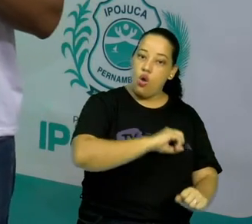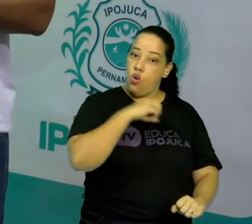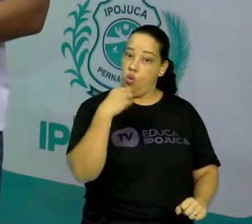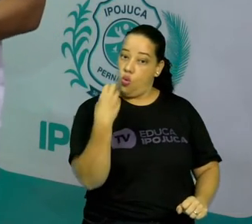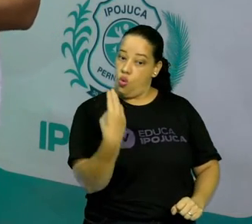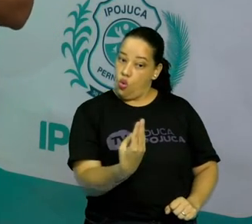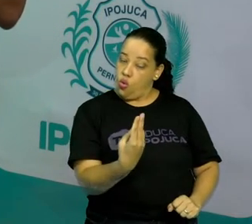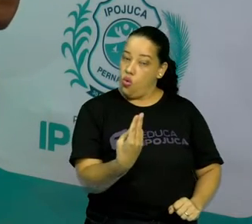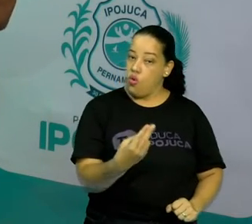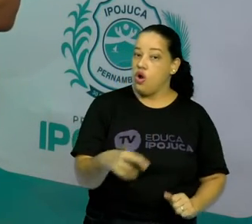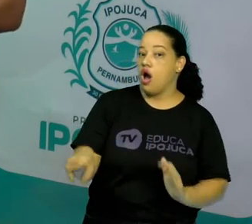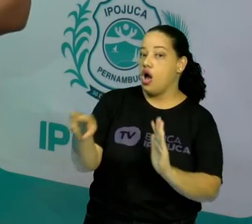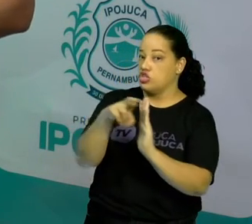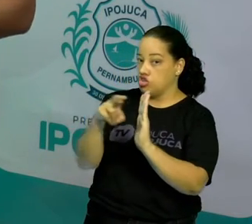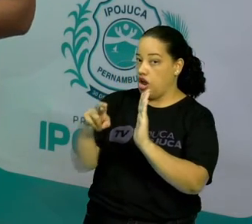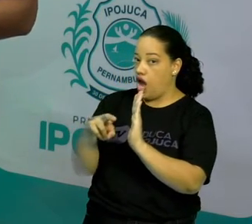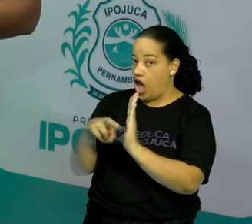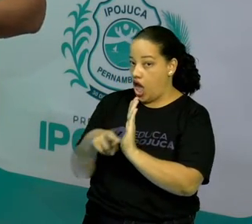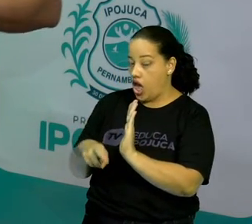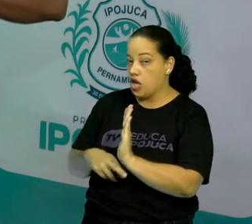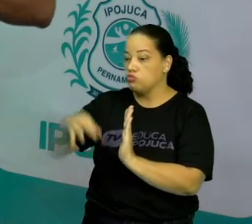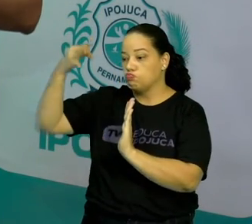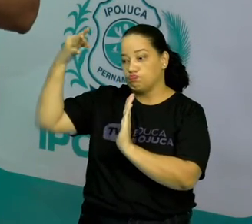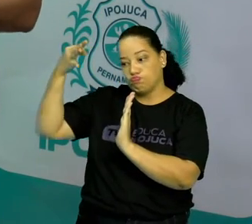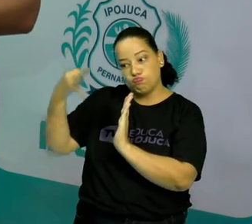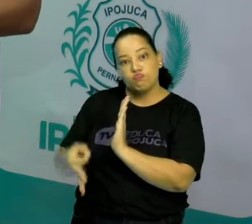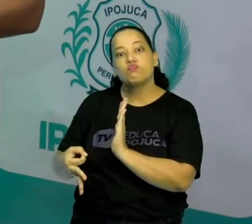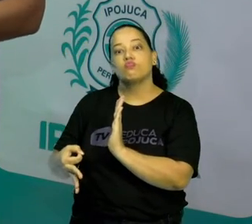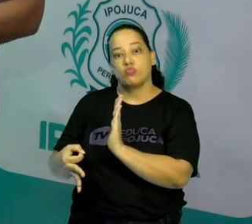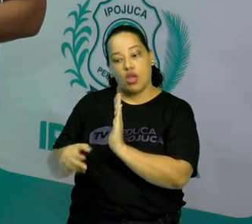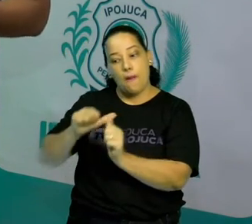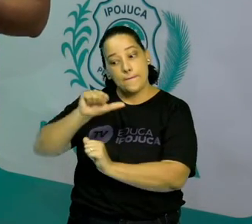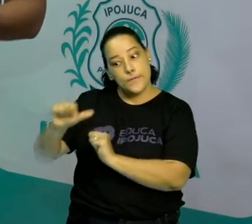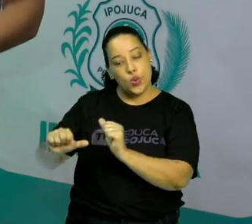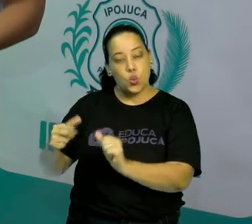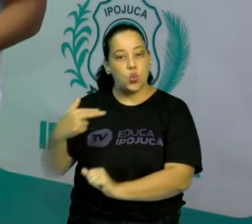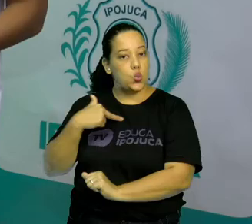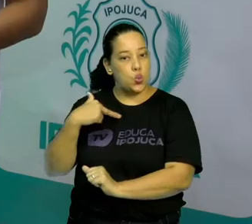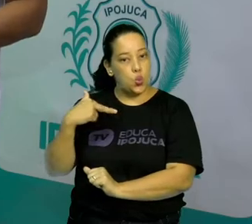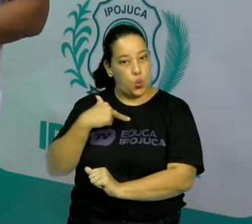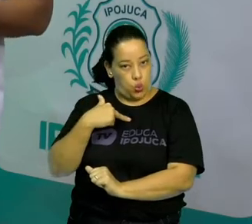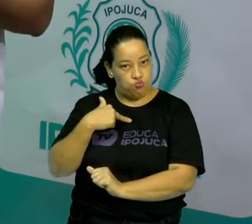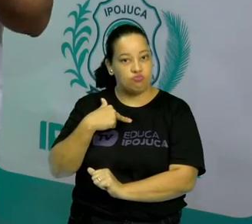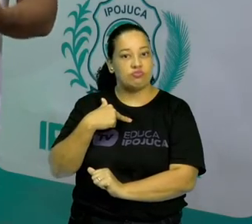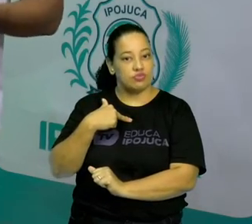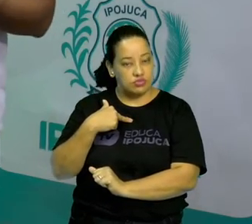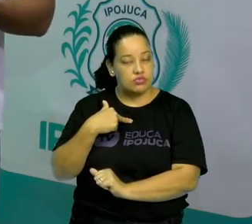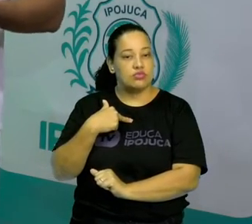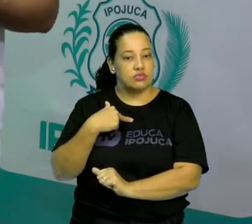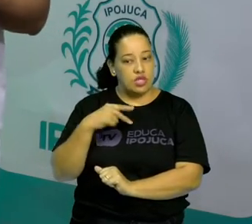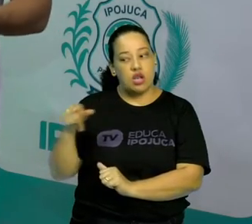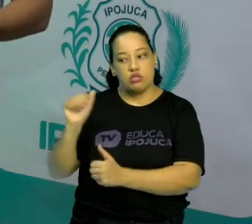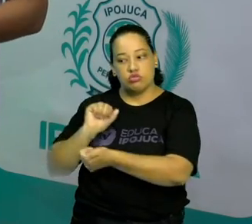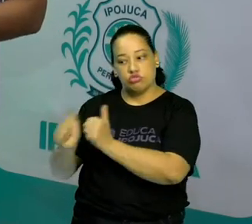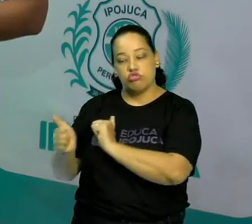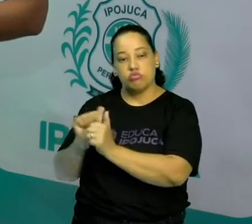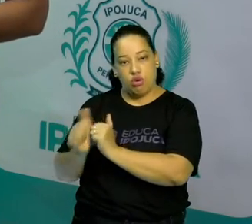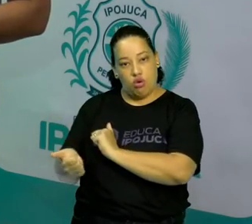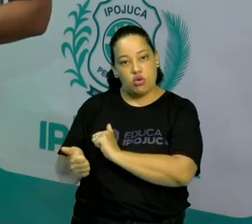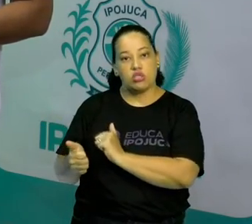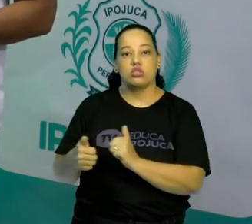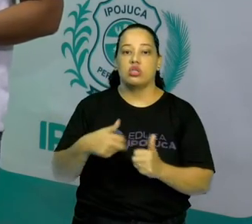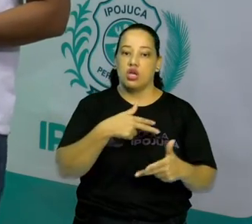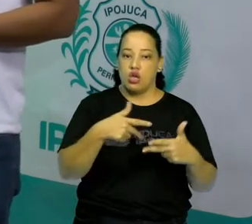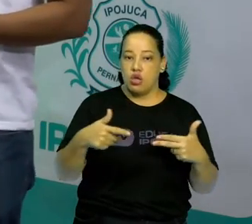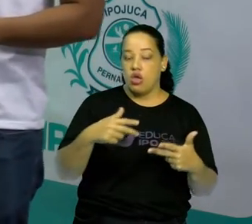ou regras fixas, regras inflexíveis, no caso do esporte, ou no caso de alguns jogos também